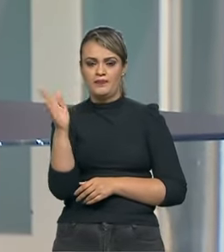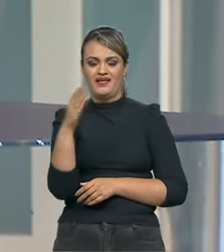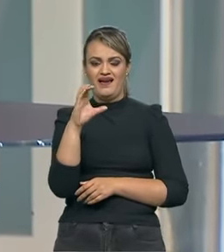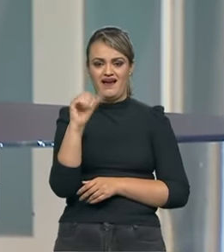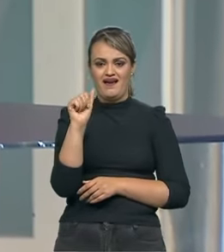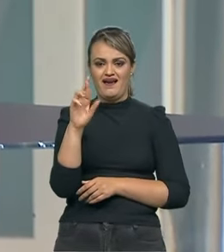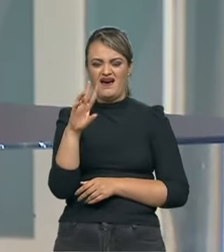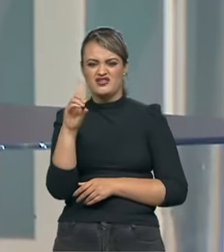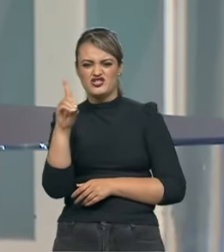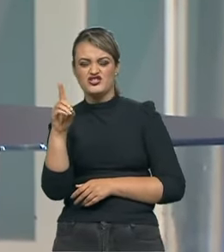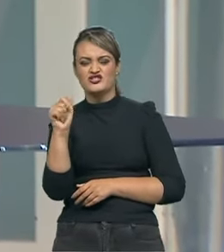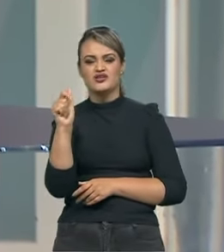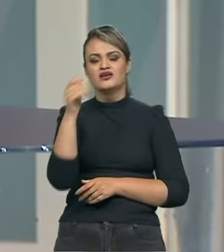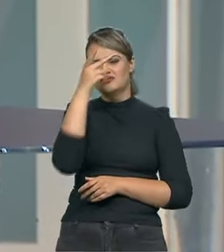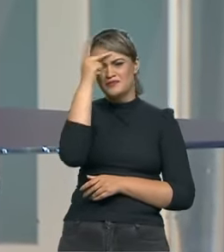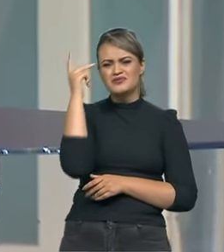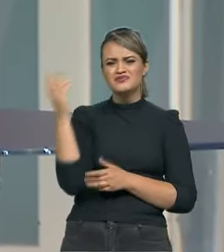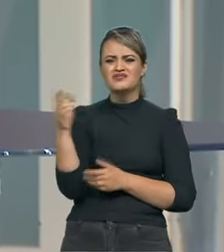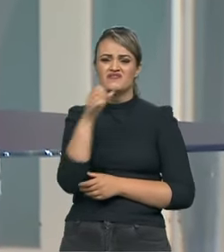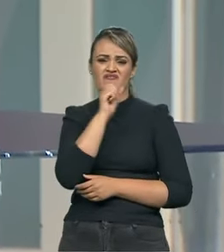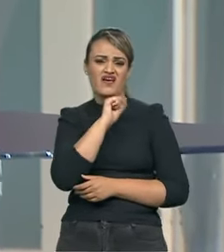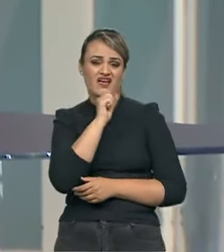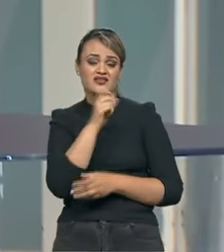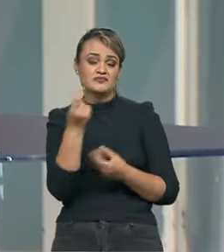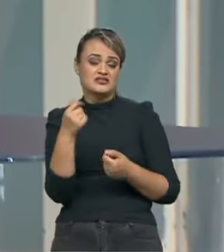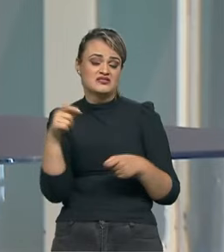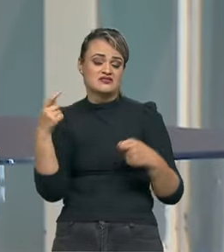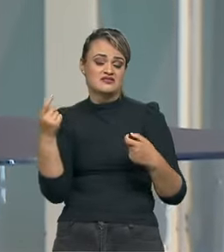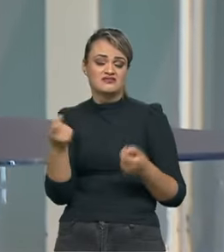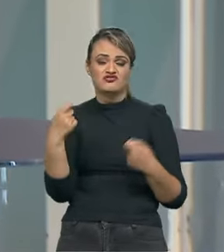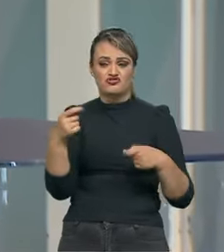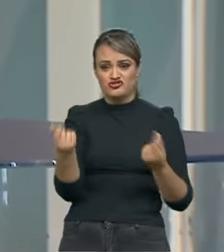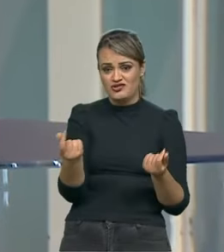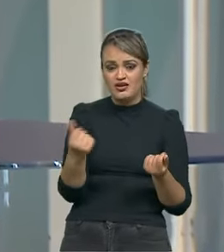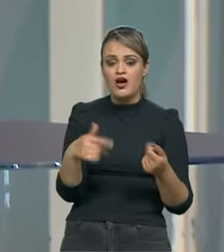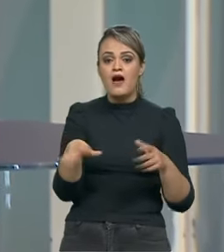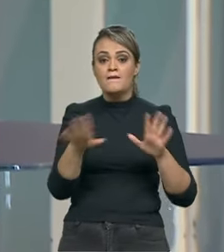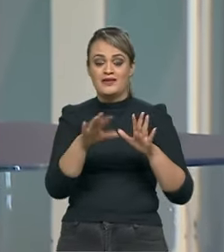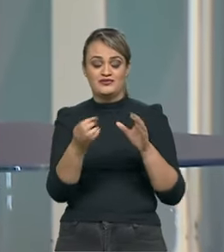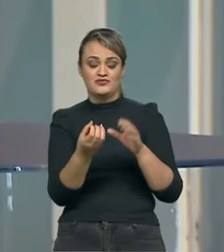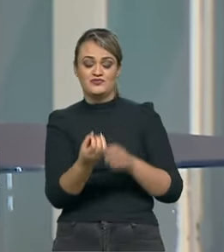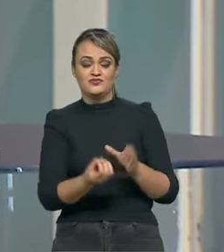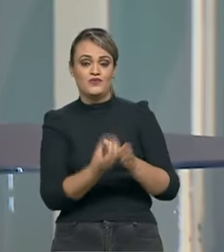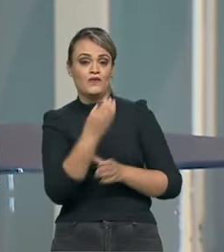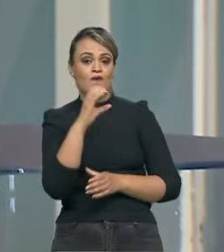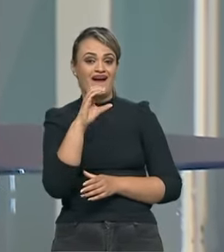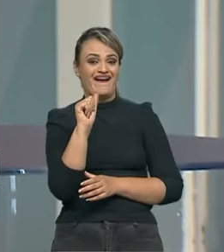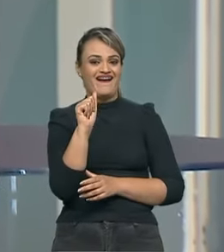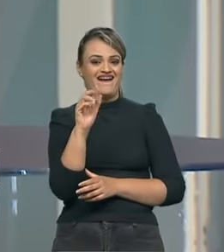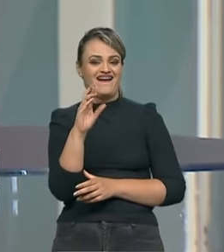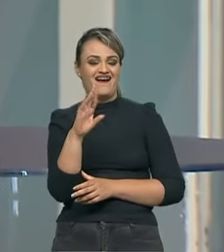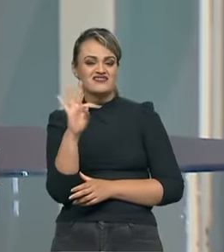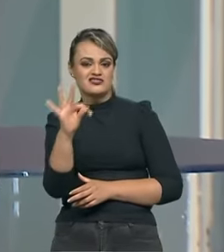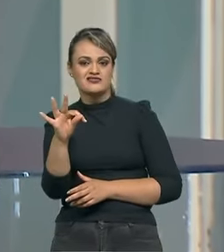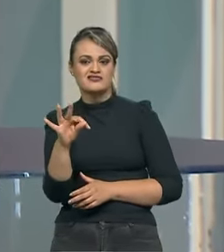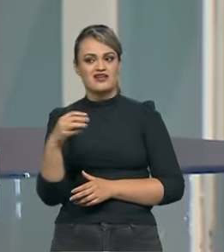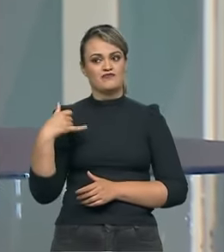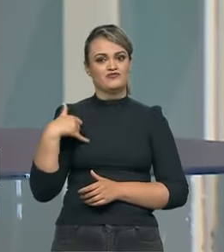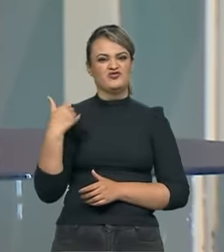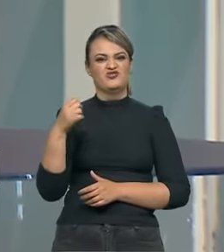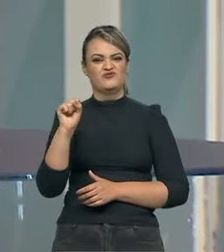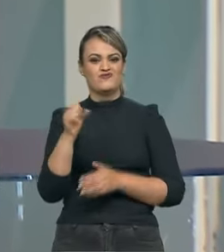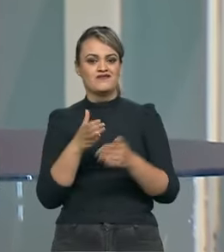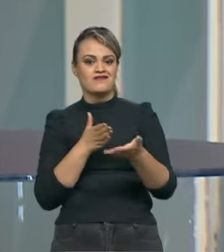precisam ganhar dinheiro, precisam viver nisso e tudo. Mas o kart não. O kart é o nascimento do piloto. Tem que começar com os oito anos de idade,